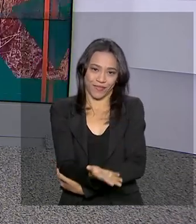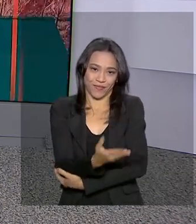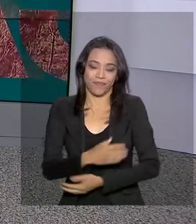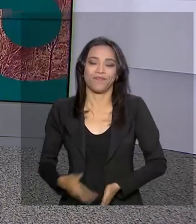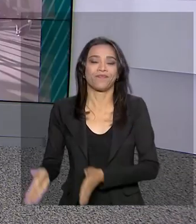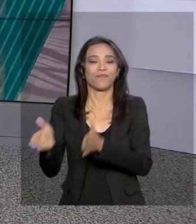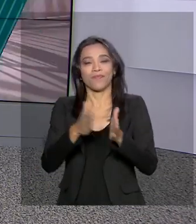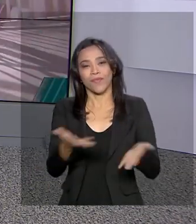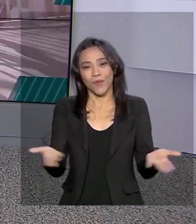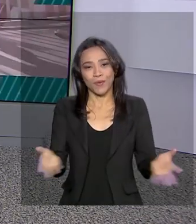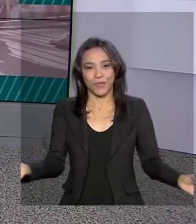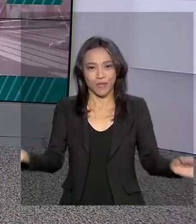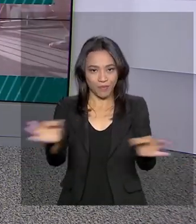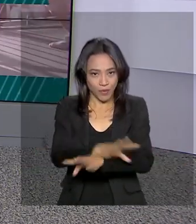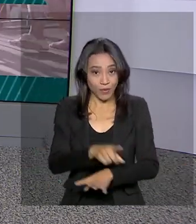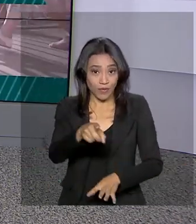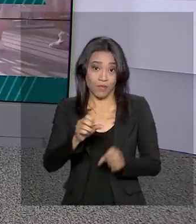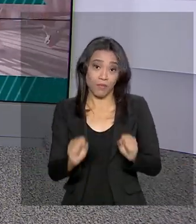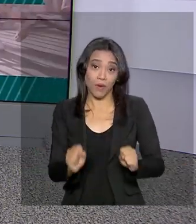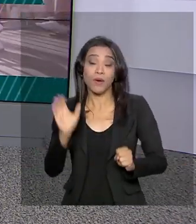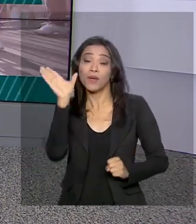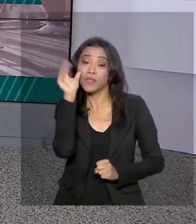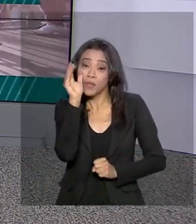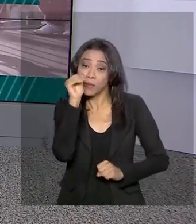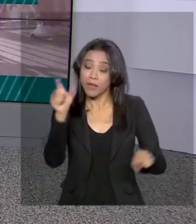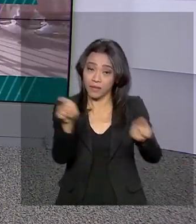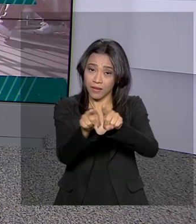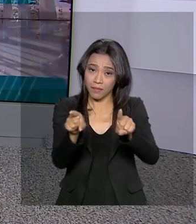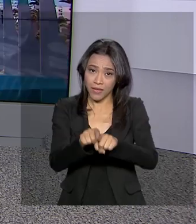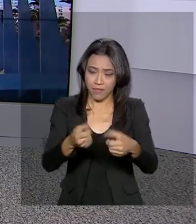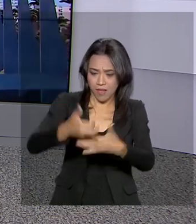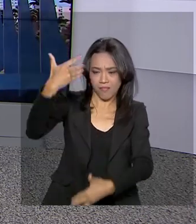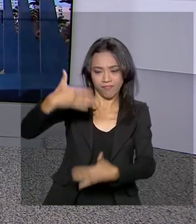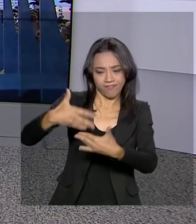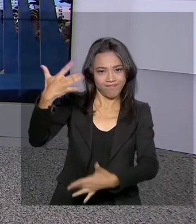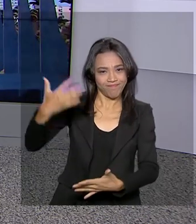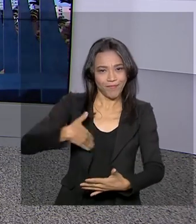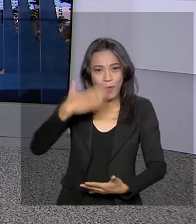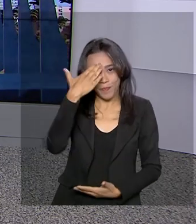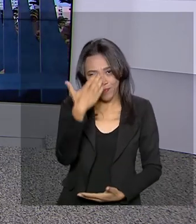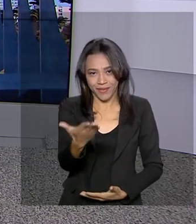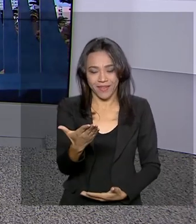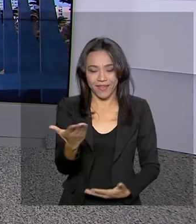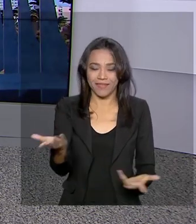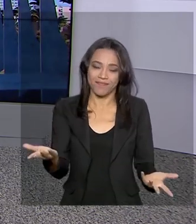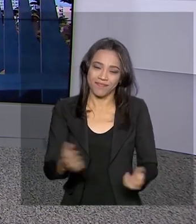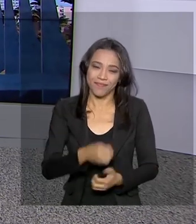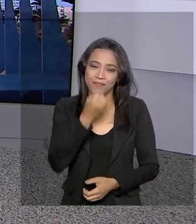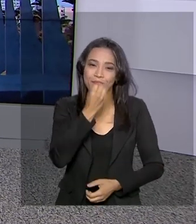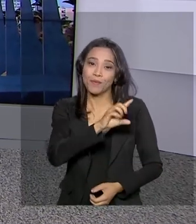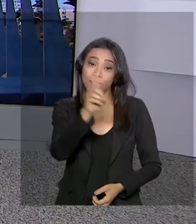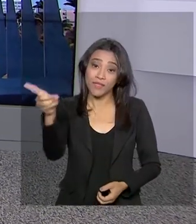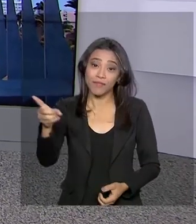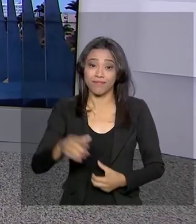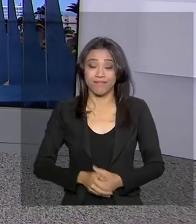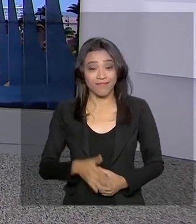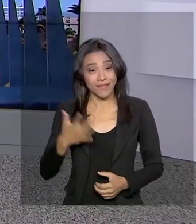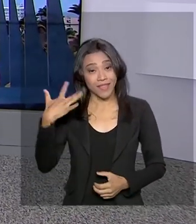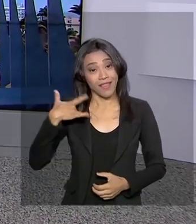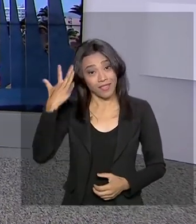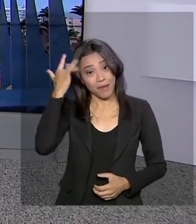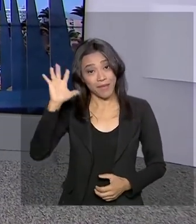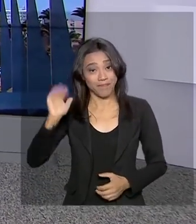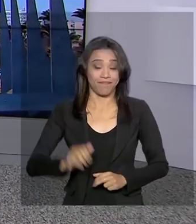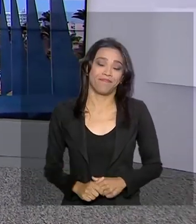O Brasil em Dia fica por aqui, você pode nos acompanhar também pelas redes sociais. Muito obrigada pela sua companhia, um bom dia pra você e até